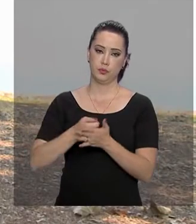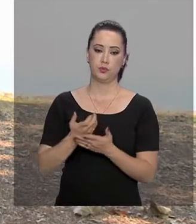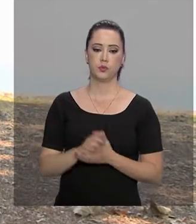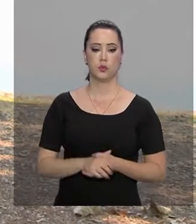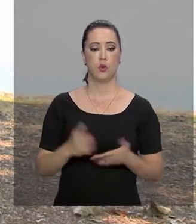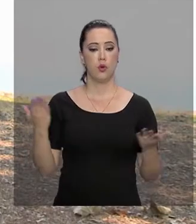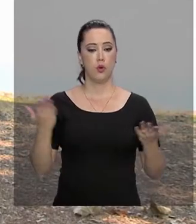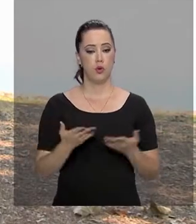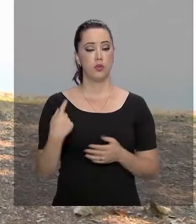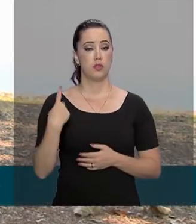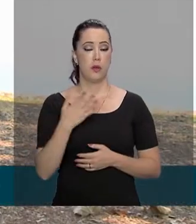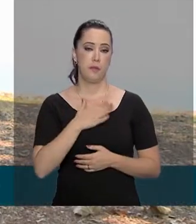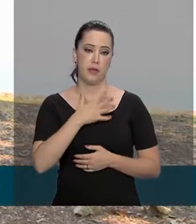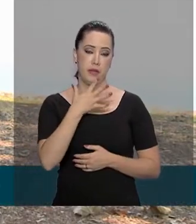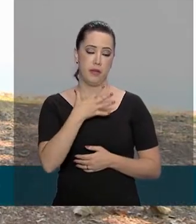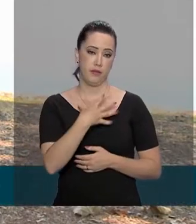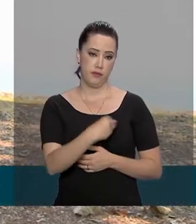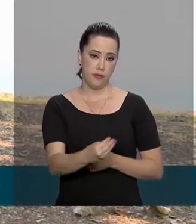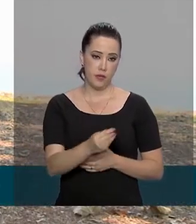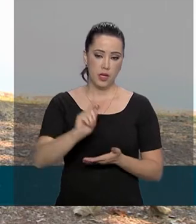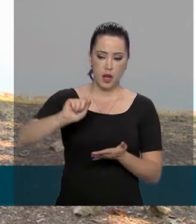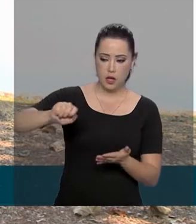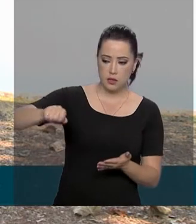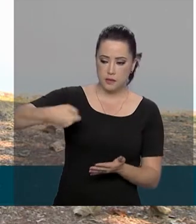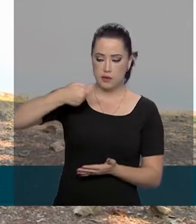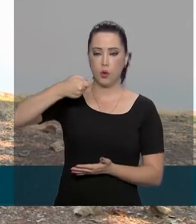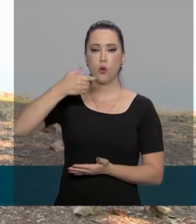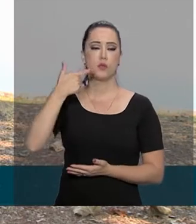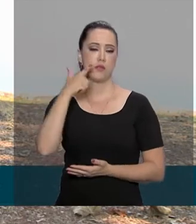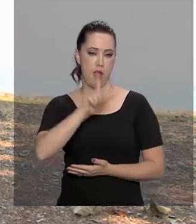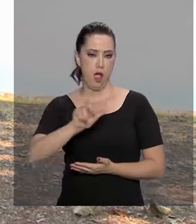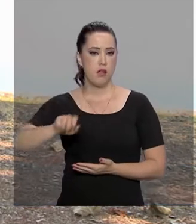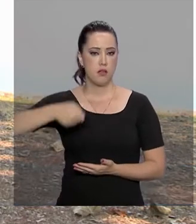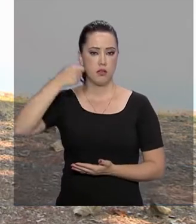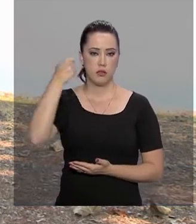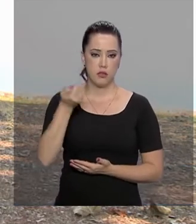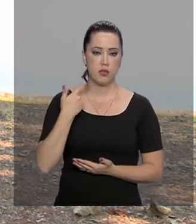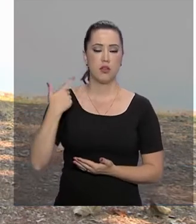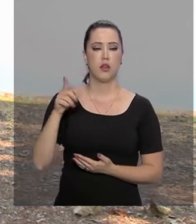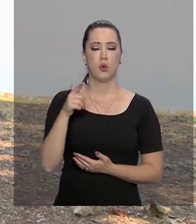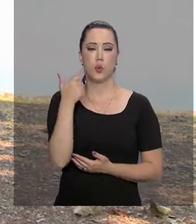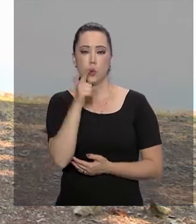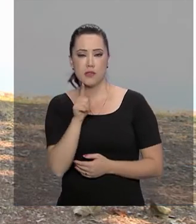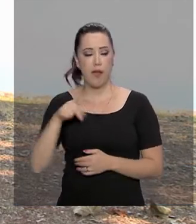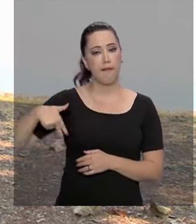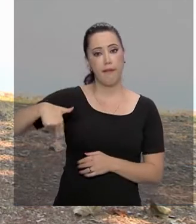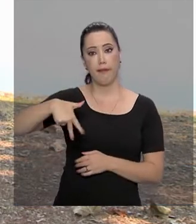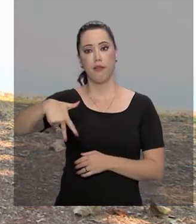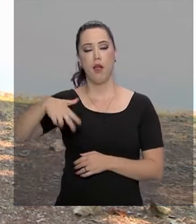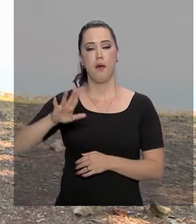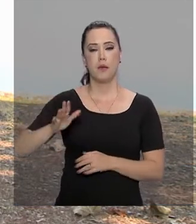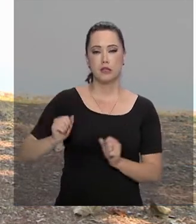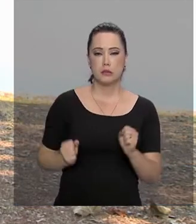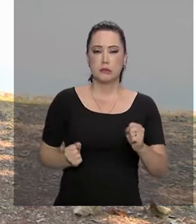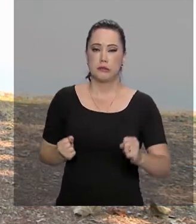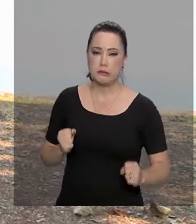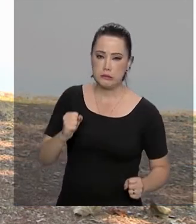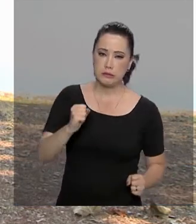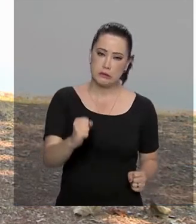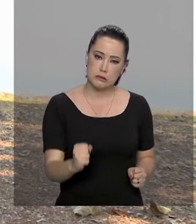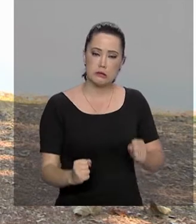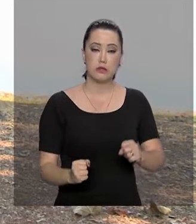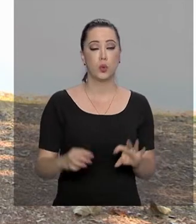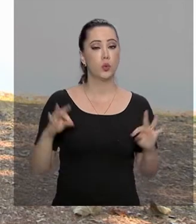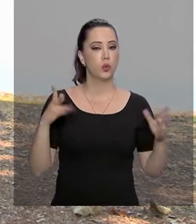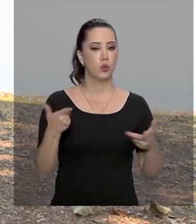colher para poder comer. Hoje em dia, ela se desloca, ela se arrasta, ela ainda não anda, mas ela se arrasta. Então, todos os